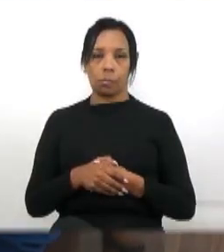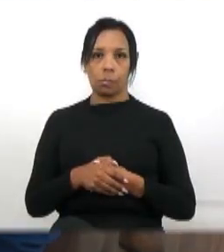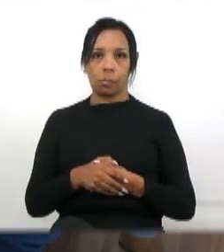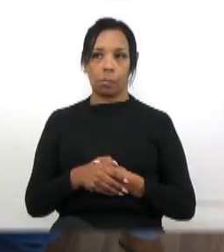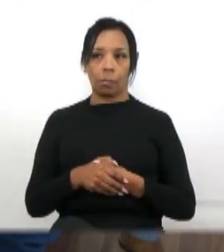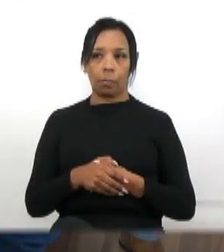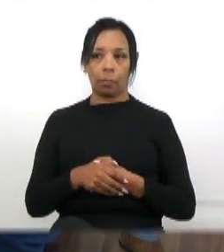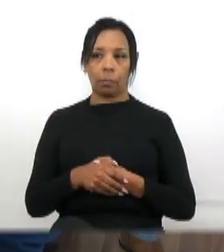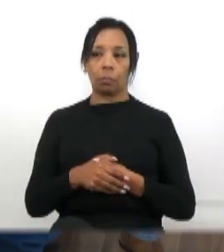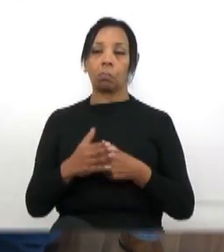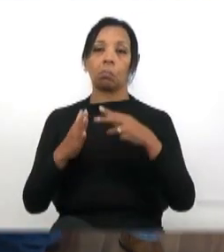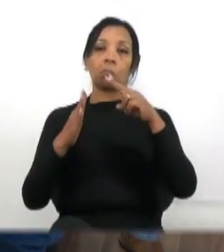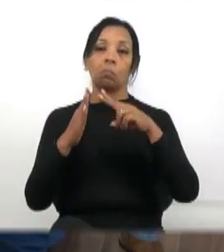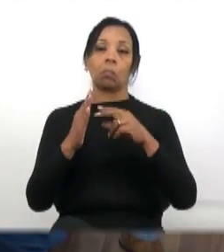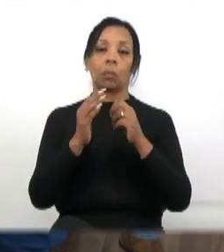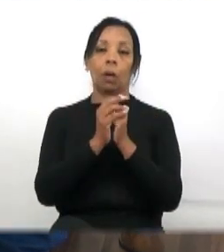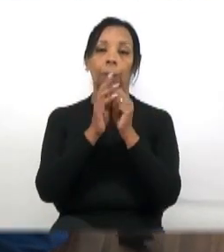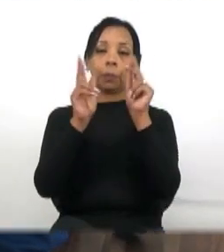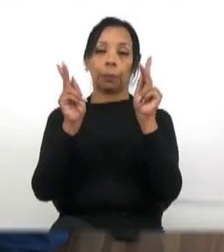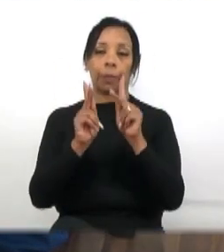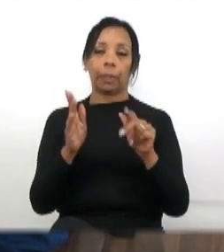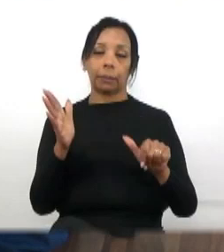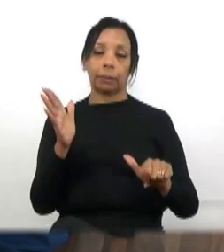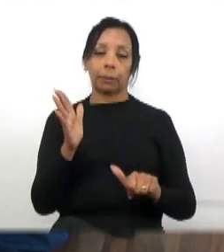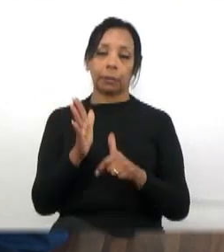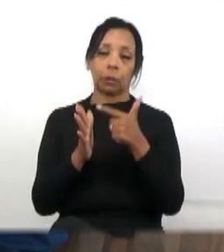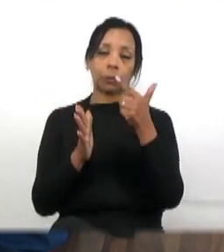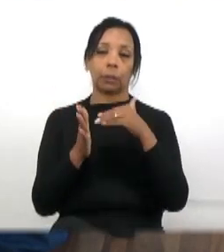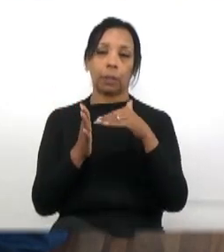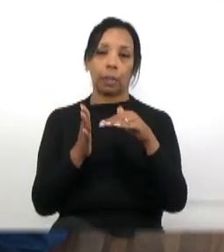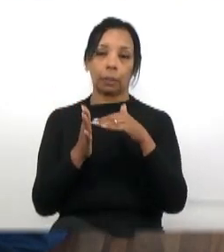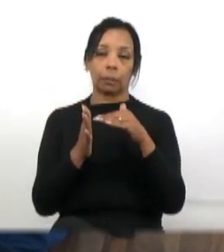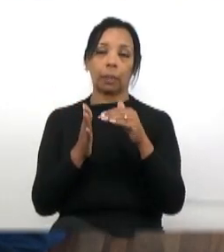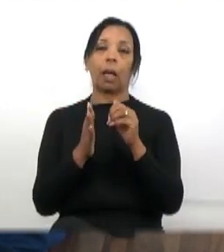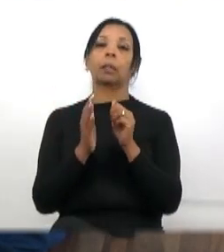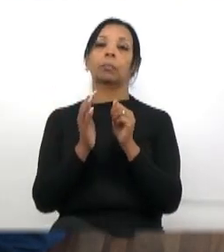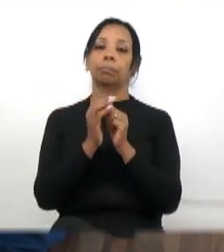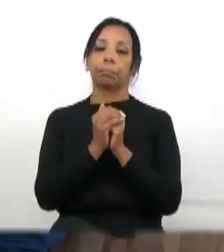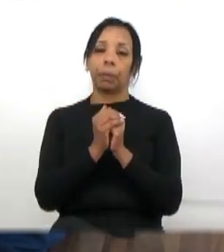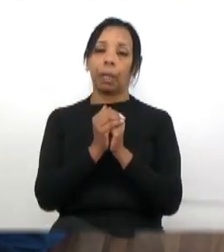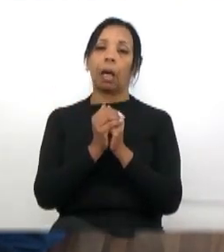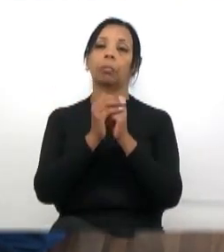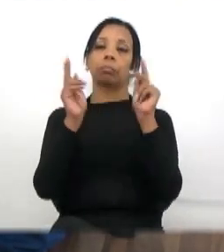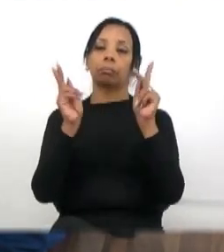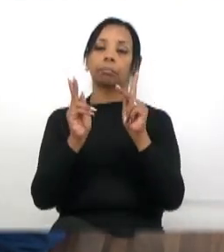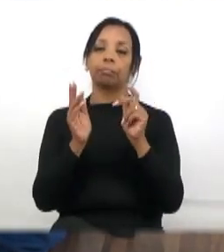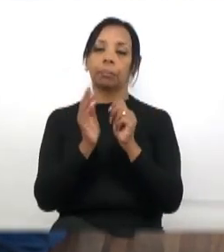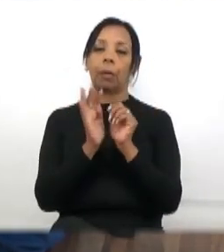Leitura da oração da paz. O senhor segundo secretário fará a leitura da oração da paz para encerramento da sessão.